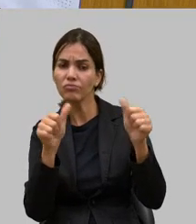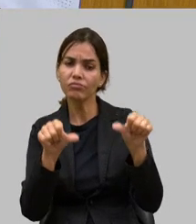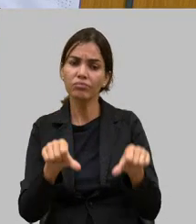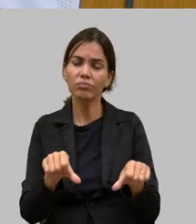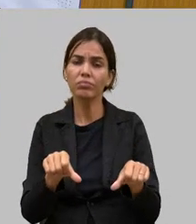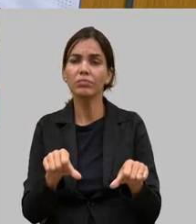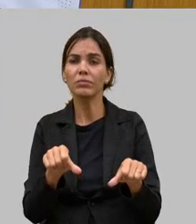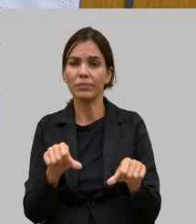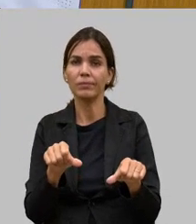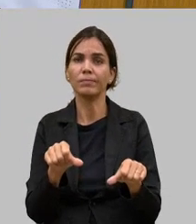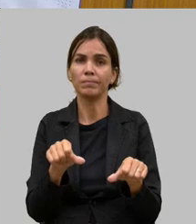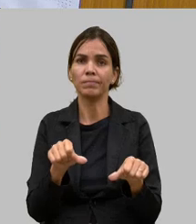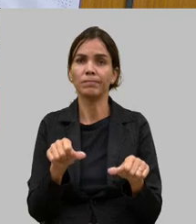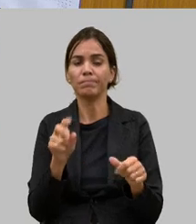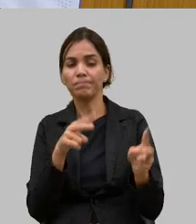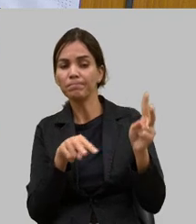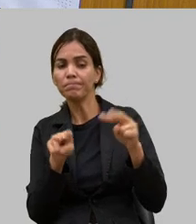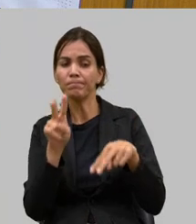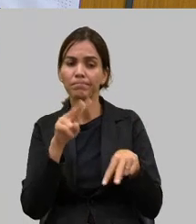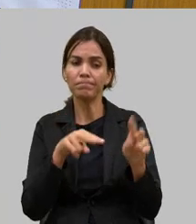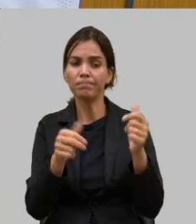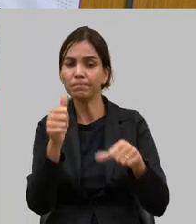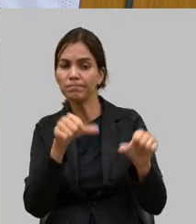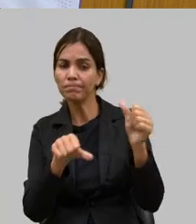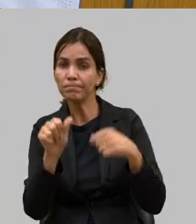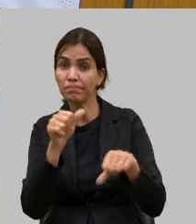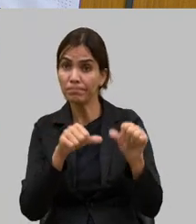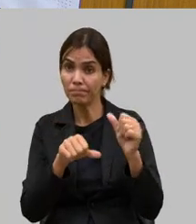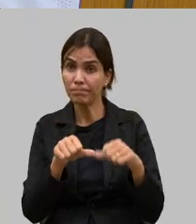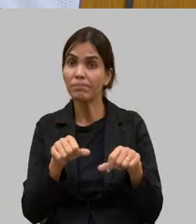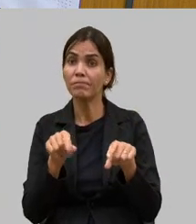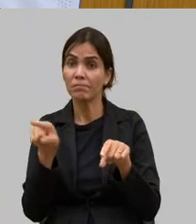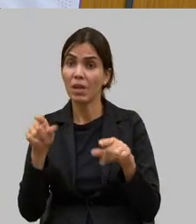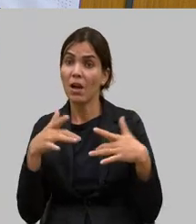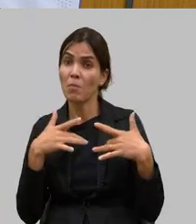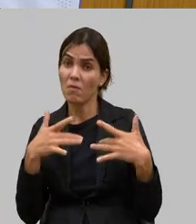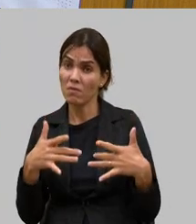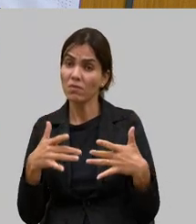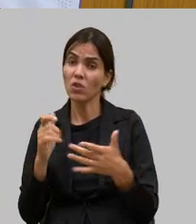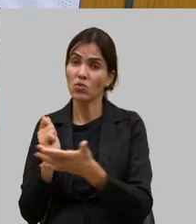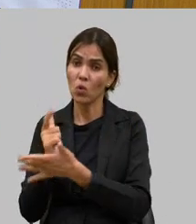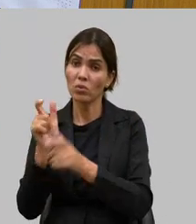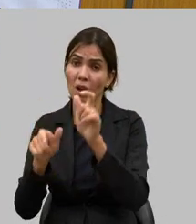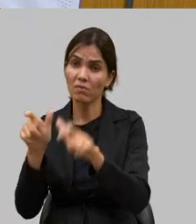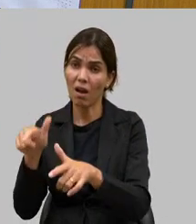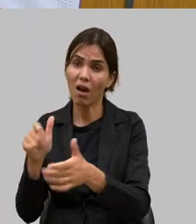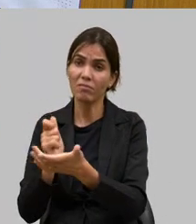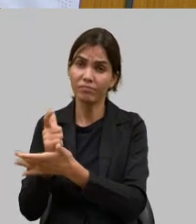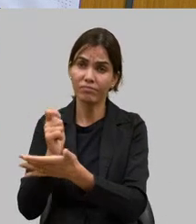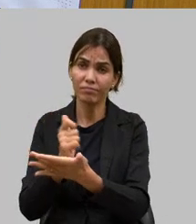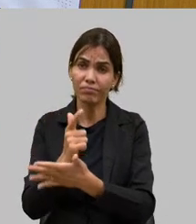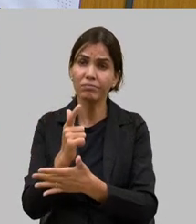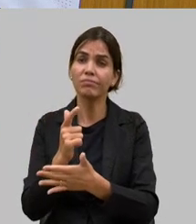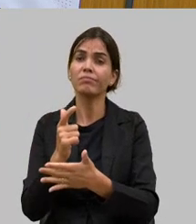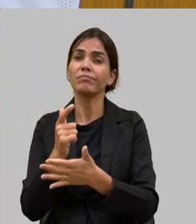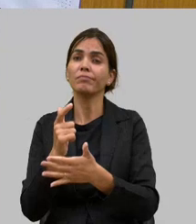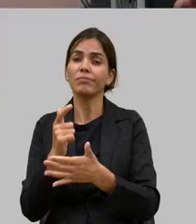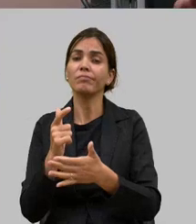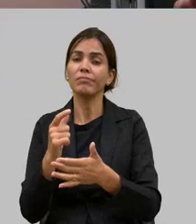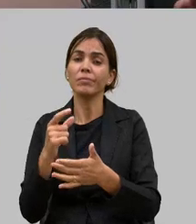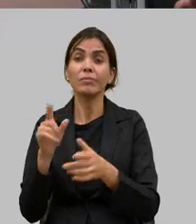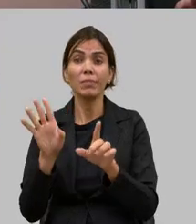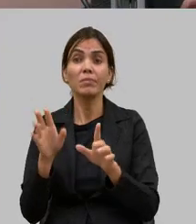a boa vontade de lançar o programa contratar profissionais colocar recursos existe agora nós vamos ficar em cima para a coisa andar e o